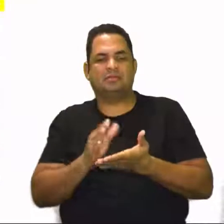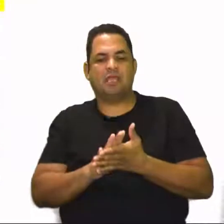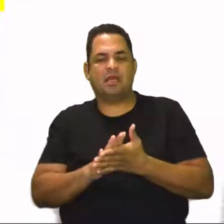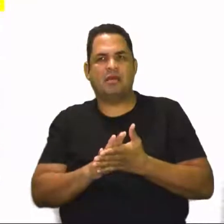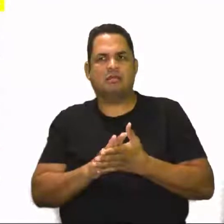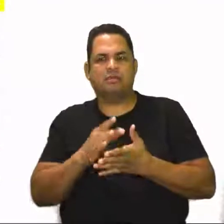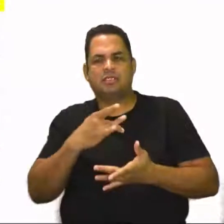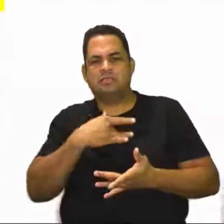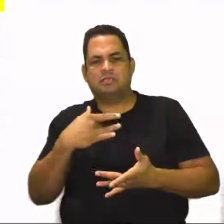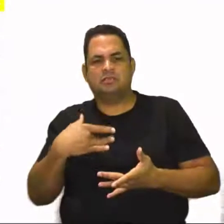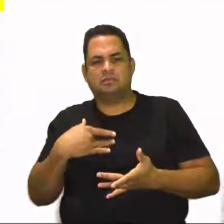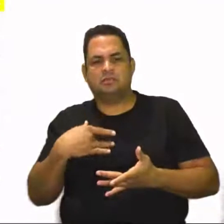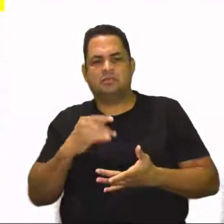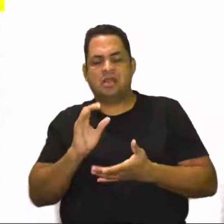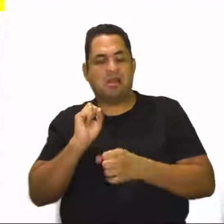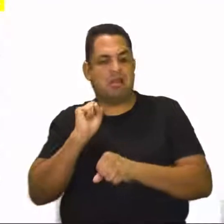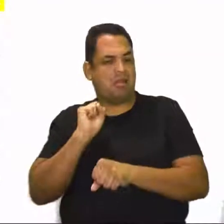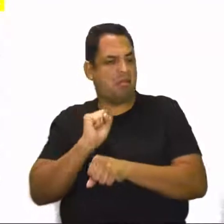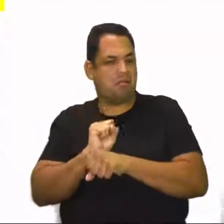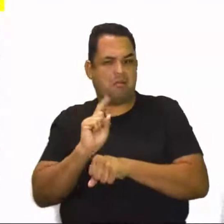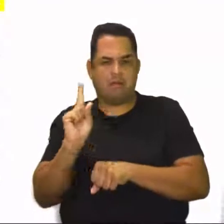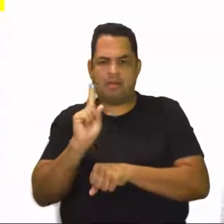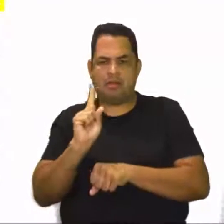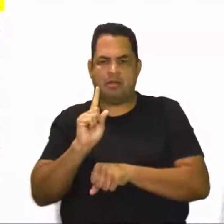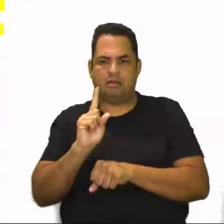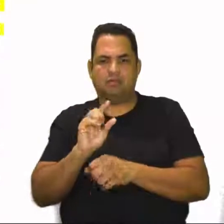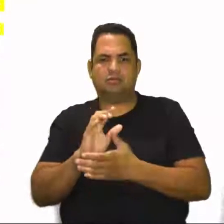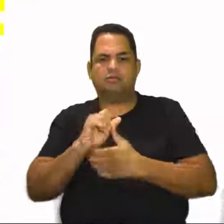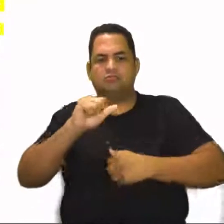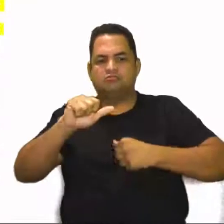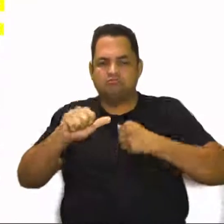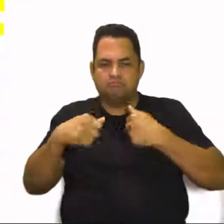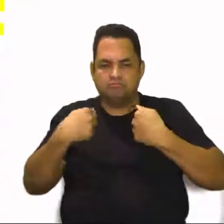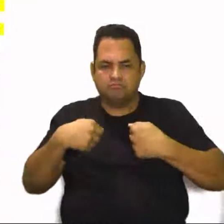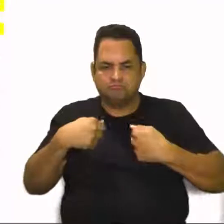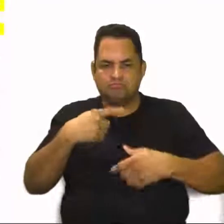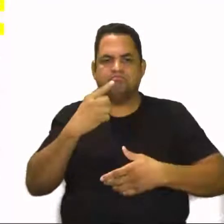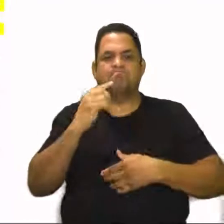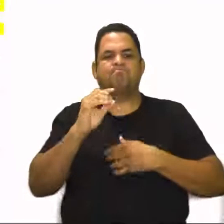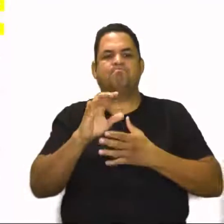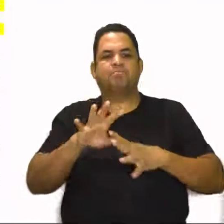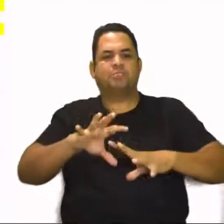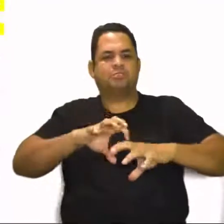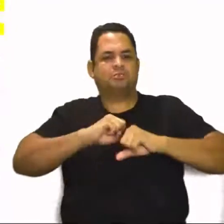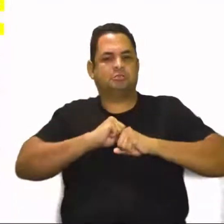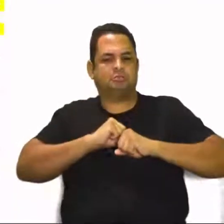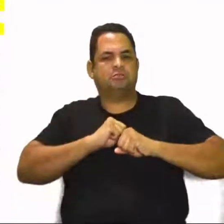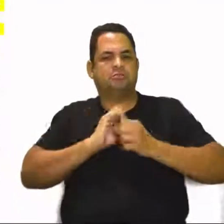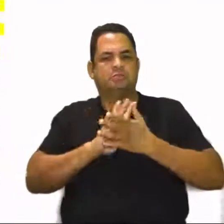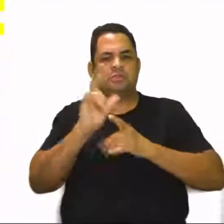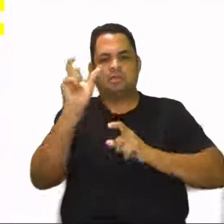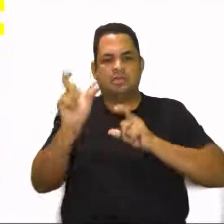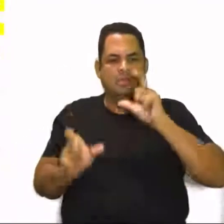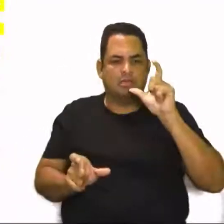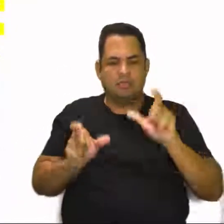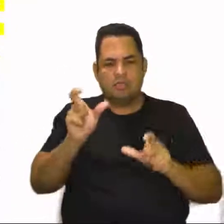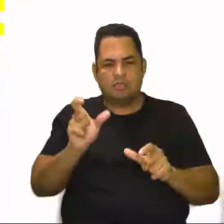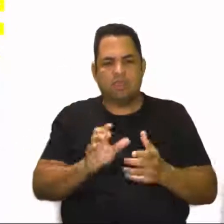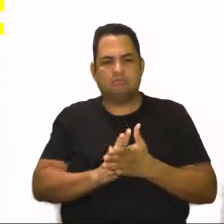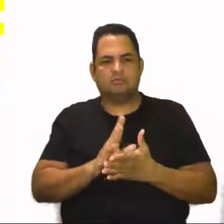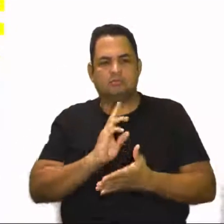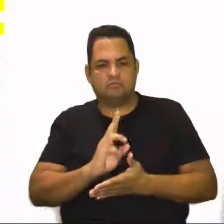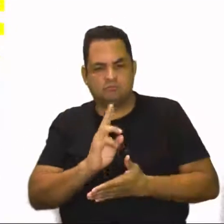saudável não é algo estático. Pelo contrário, torna-se necessário adquiri-lo de uma forma individualizada,